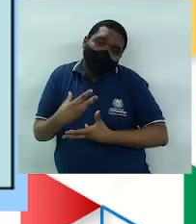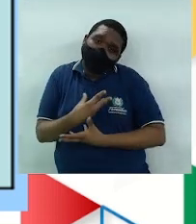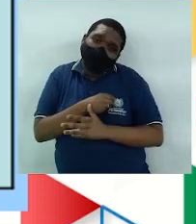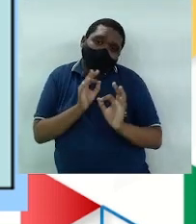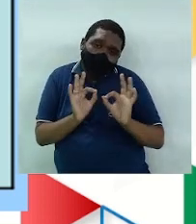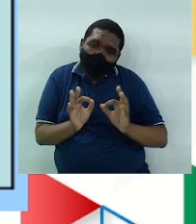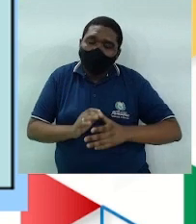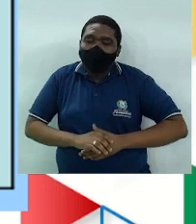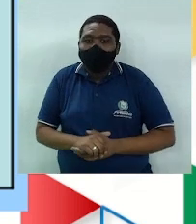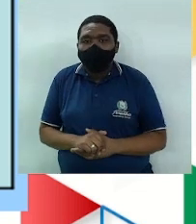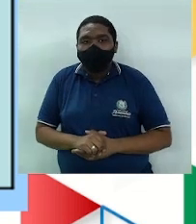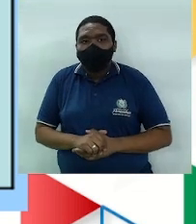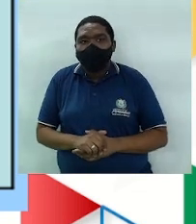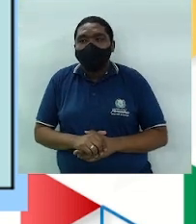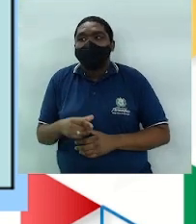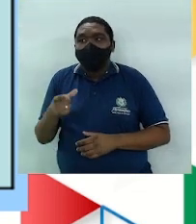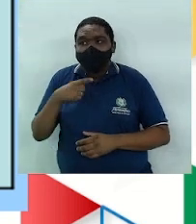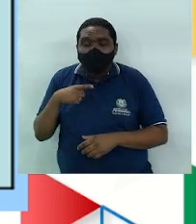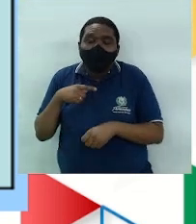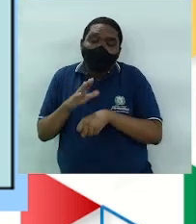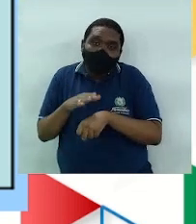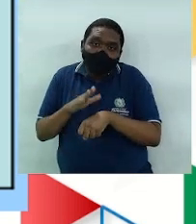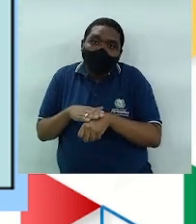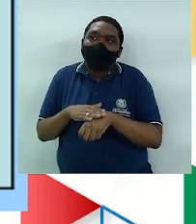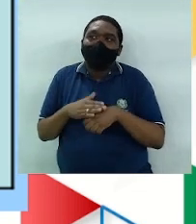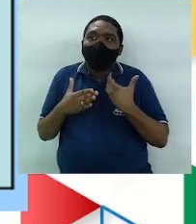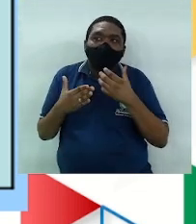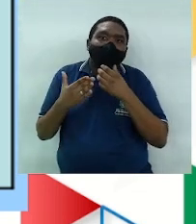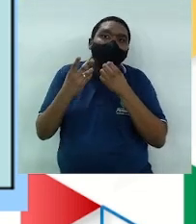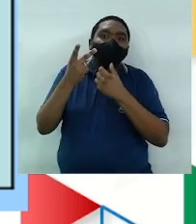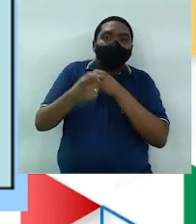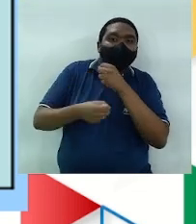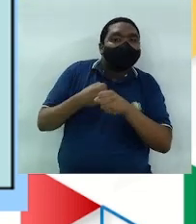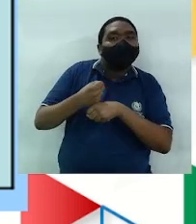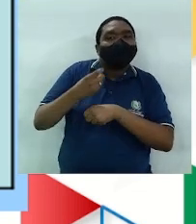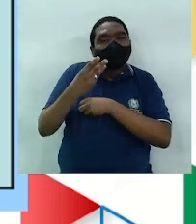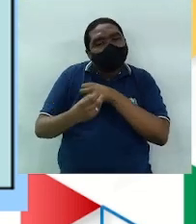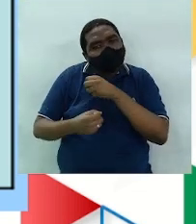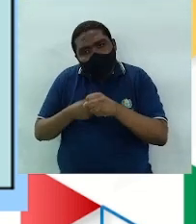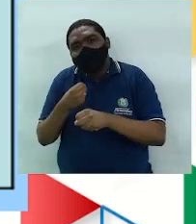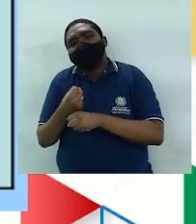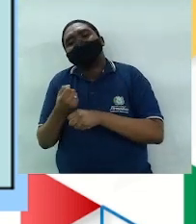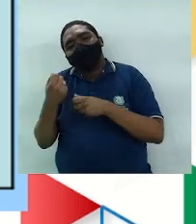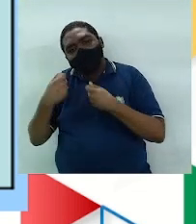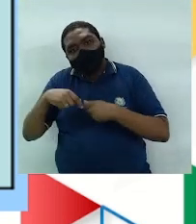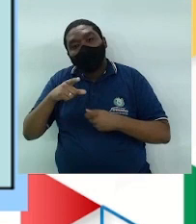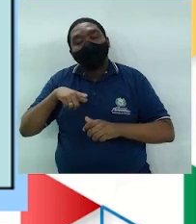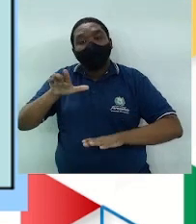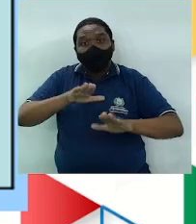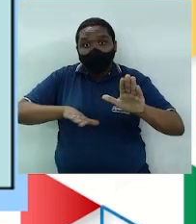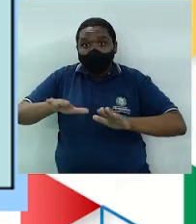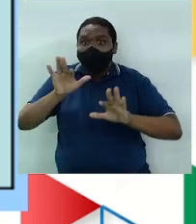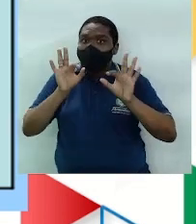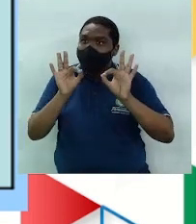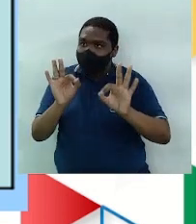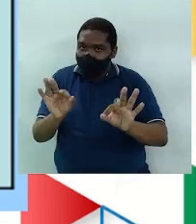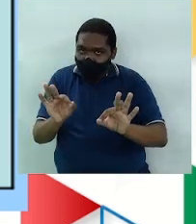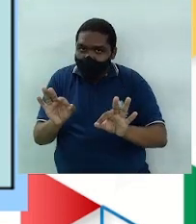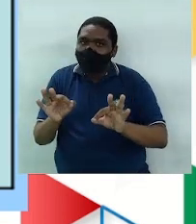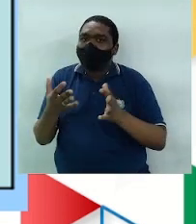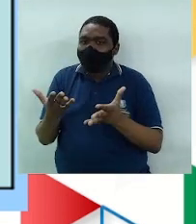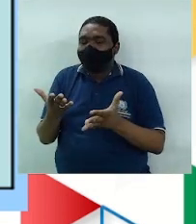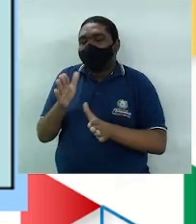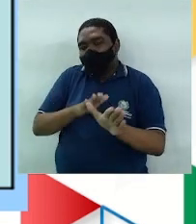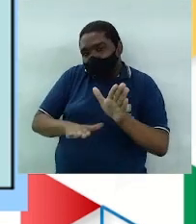é descartável. Possui durabilidade entre 2 e 3 anos, quando cuidado adequadamente. Quando há um cuidado,